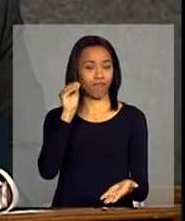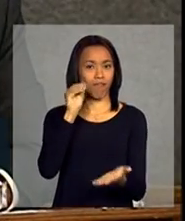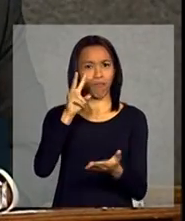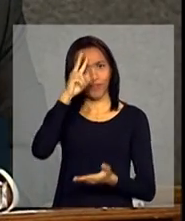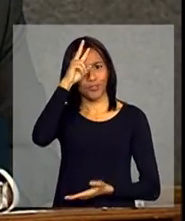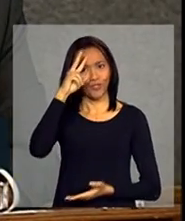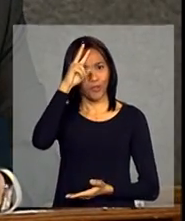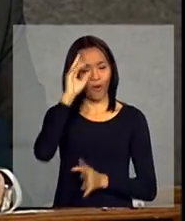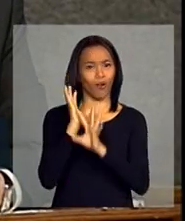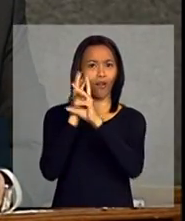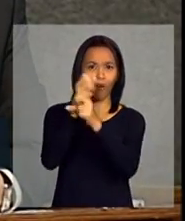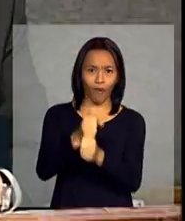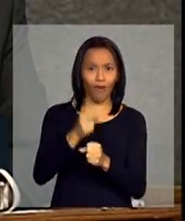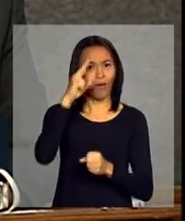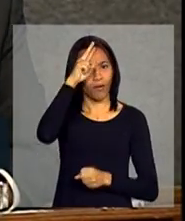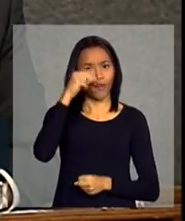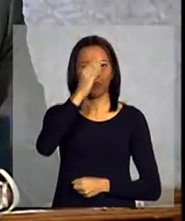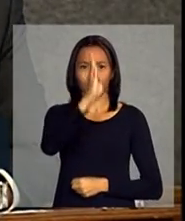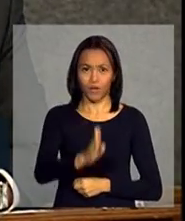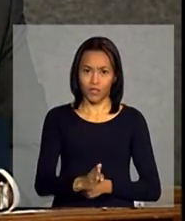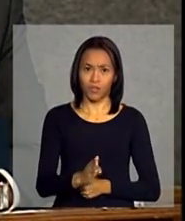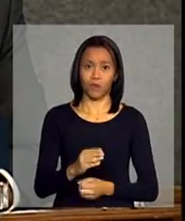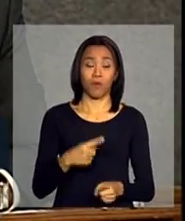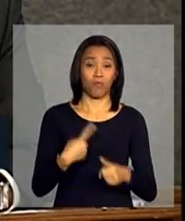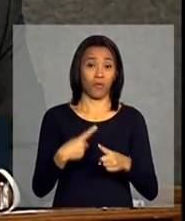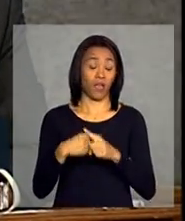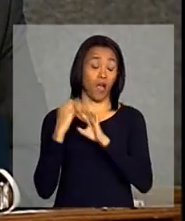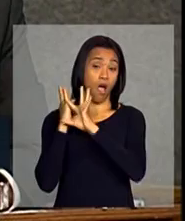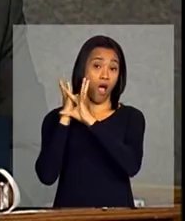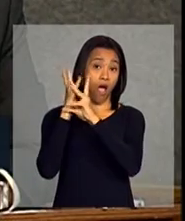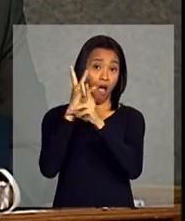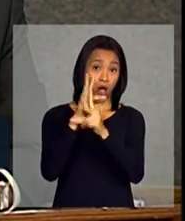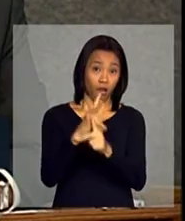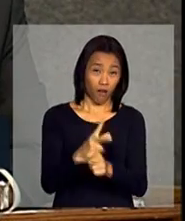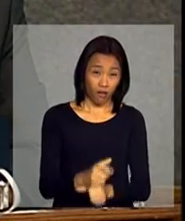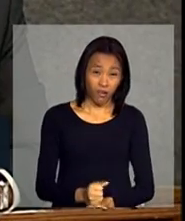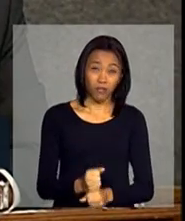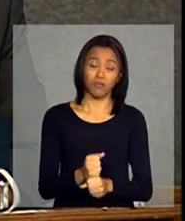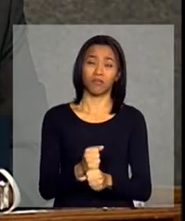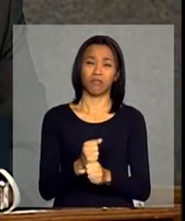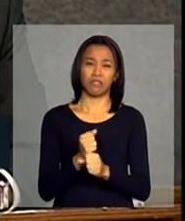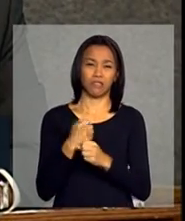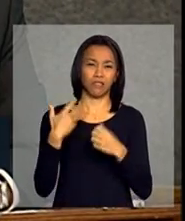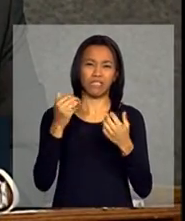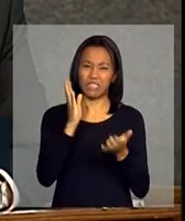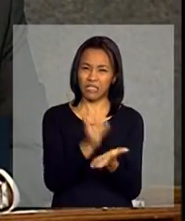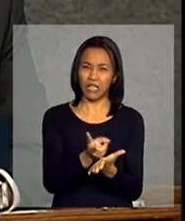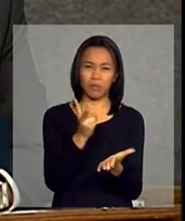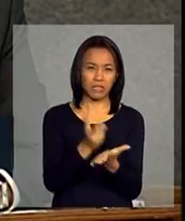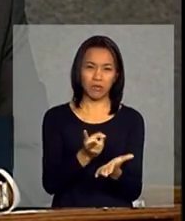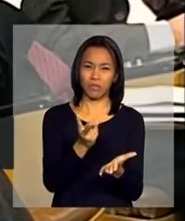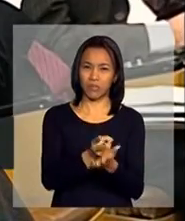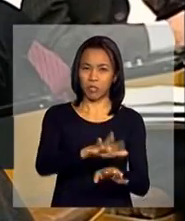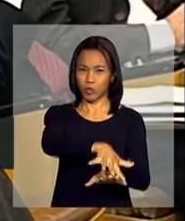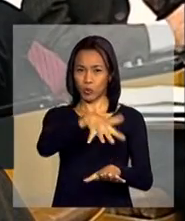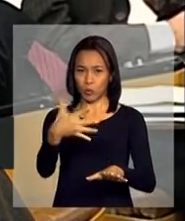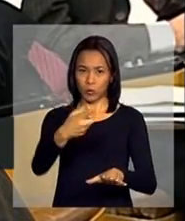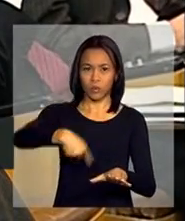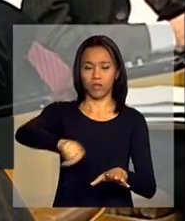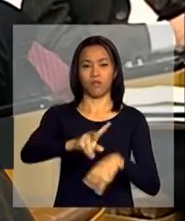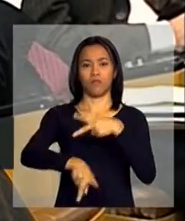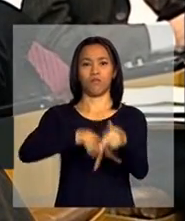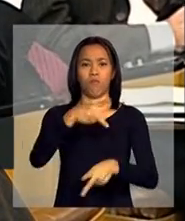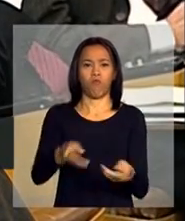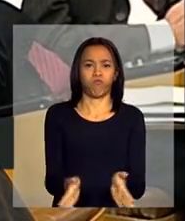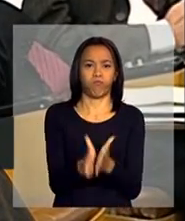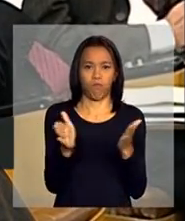e os passivos acumulados por muitos anos até séculos de exclusão. Agora, bem,